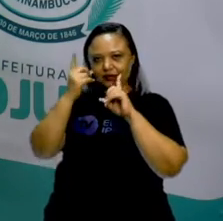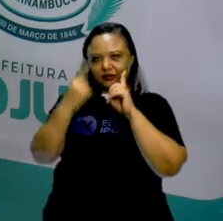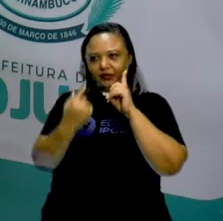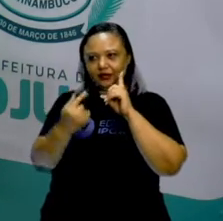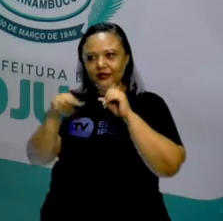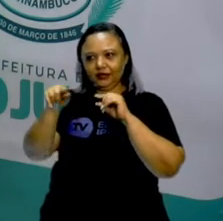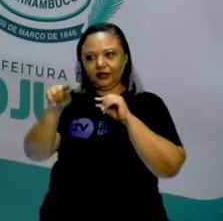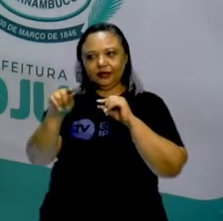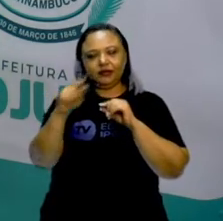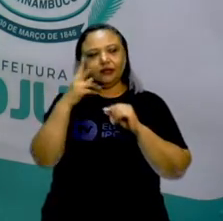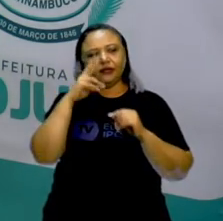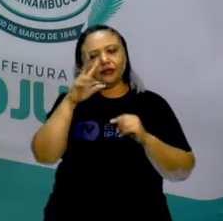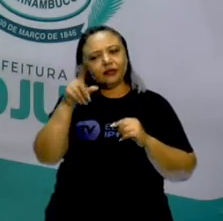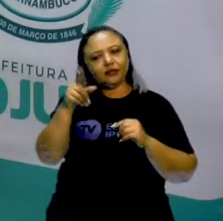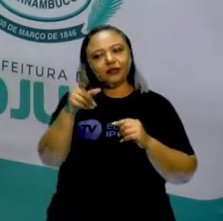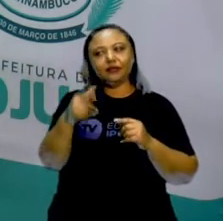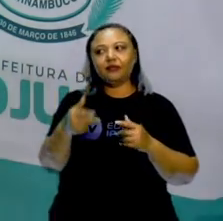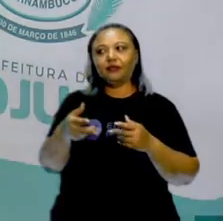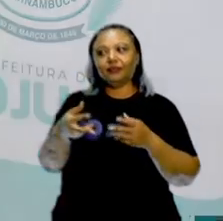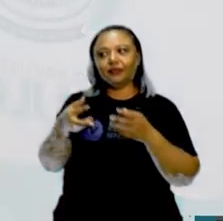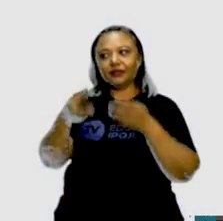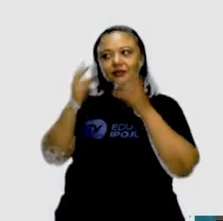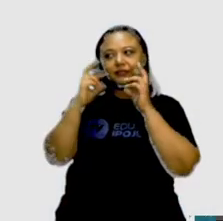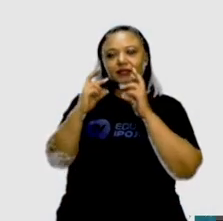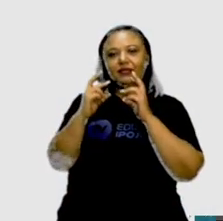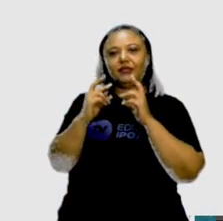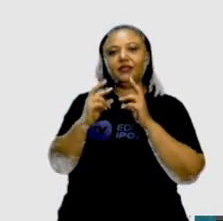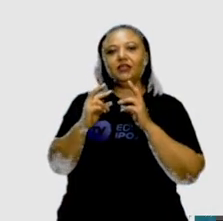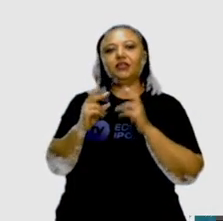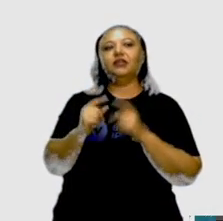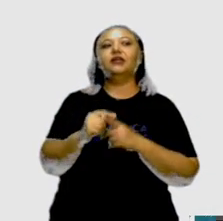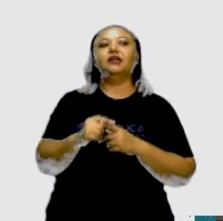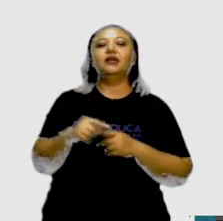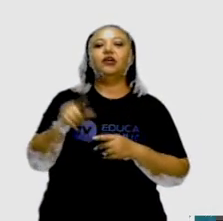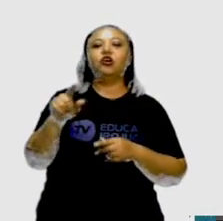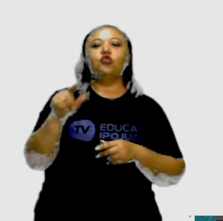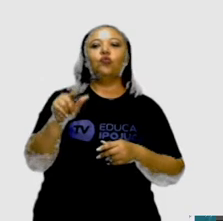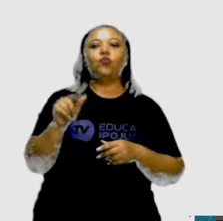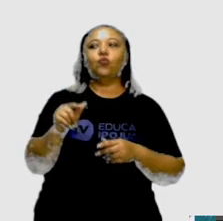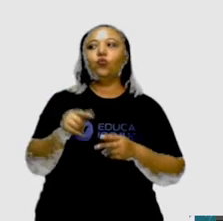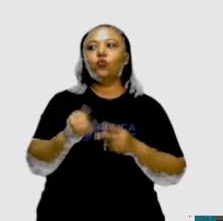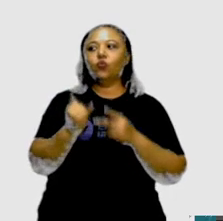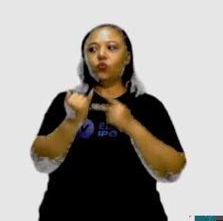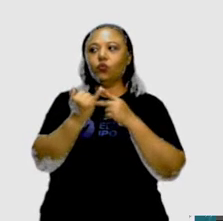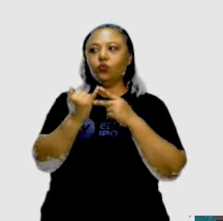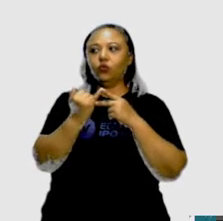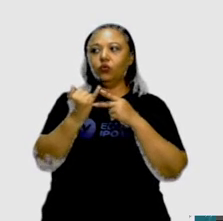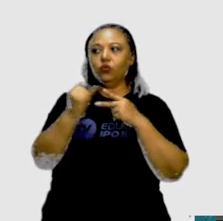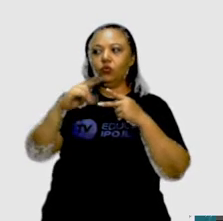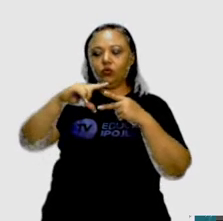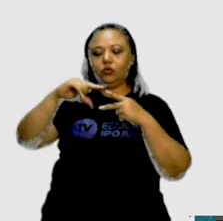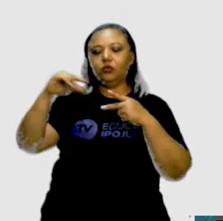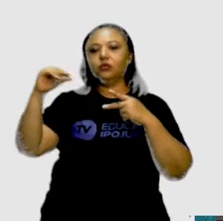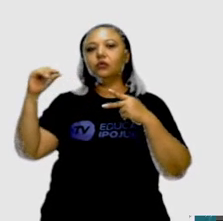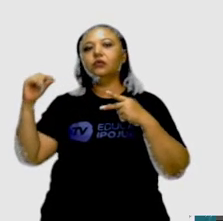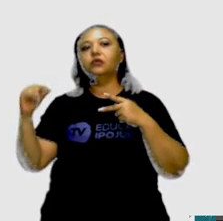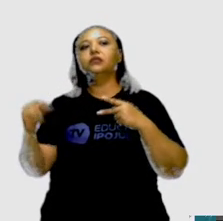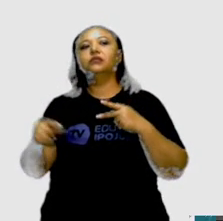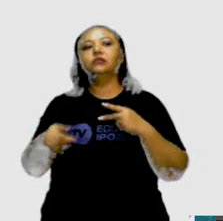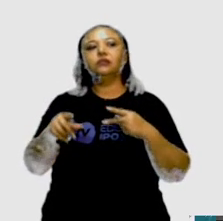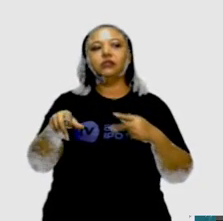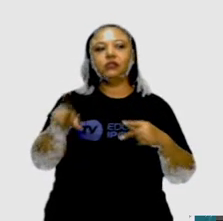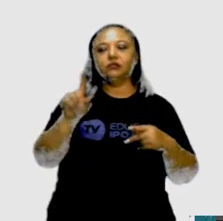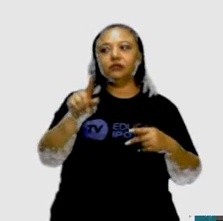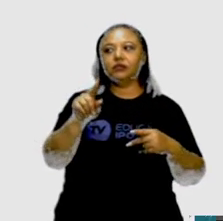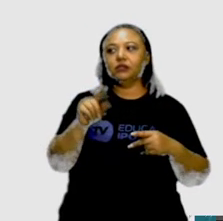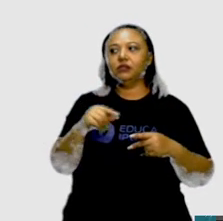nesse quadro? Será que vocês conseguem perceber? Já há até alguns destaques, né?